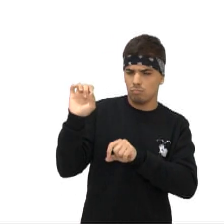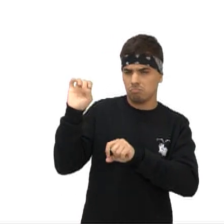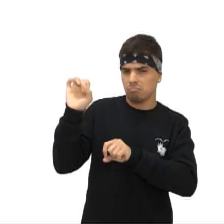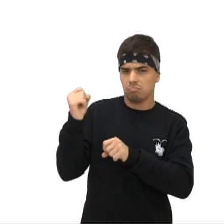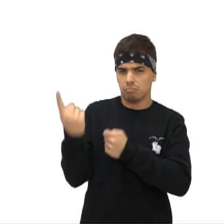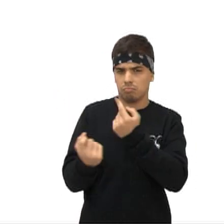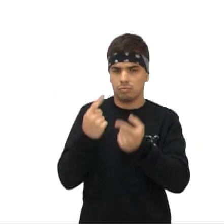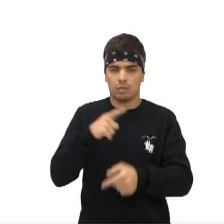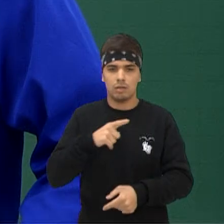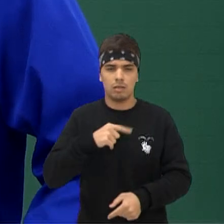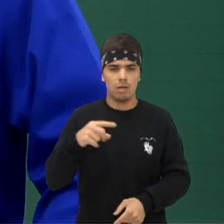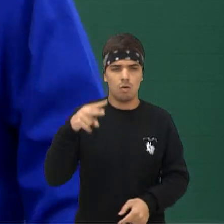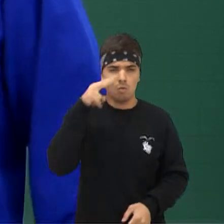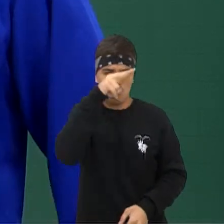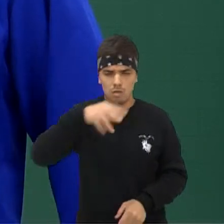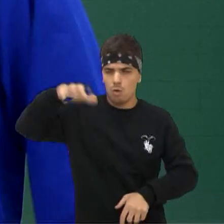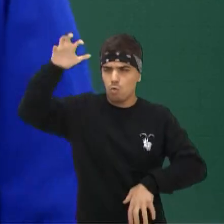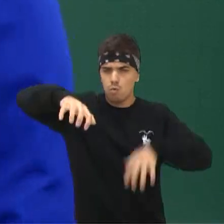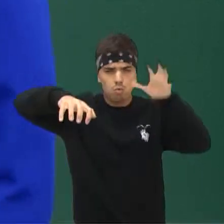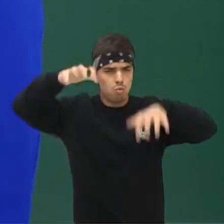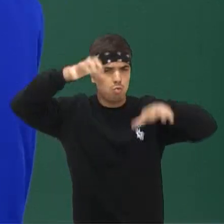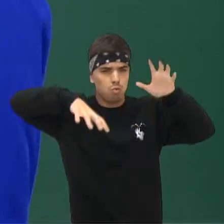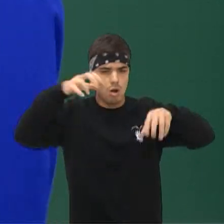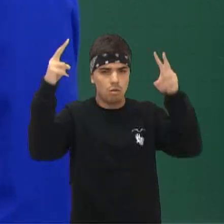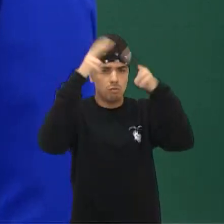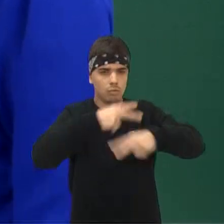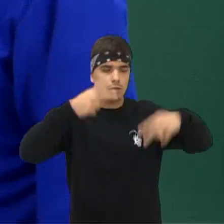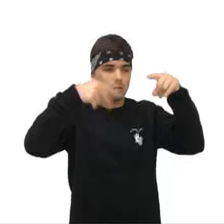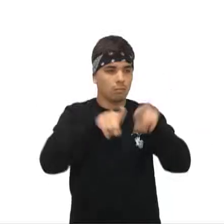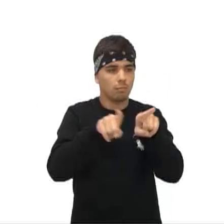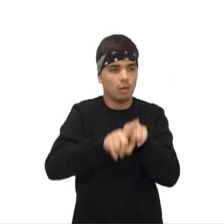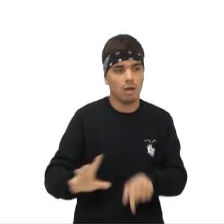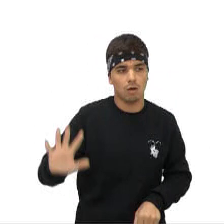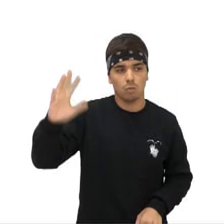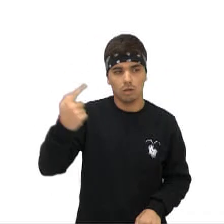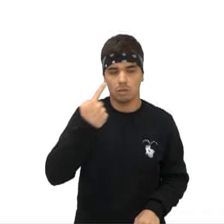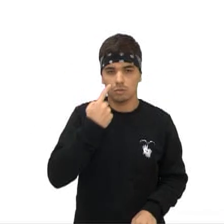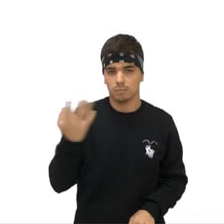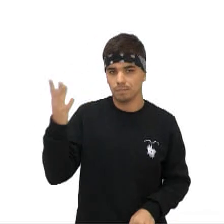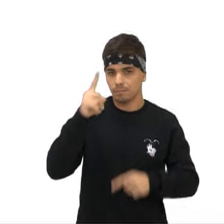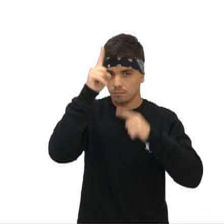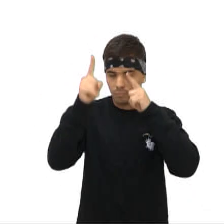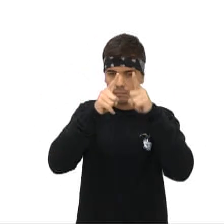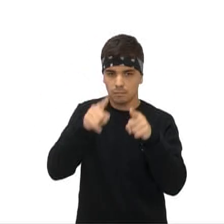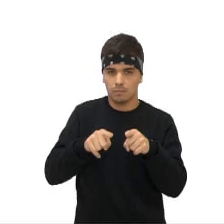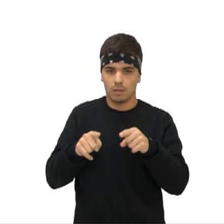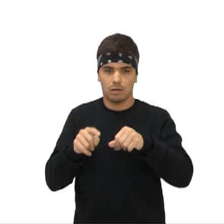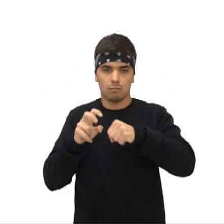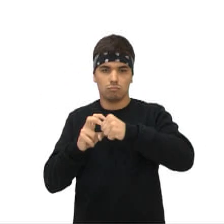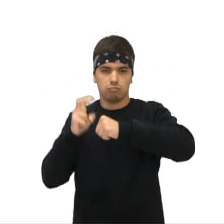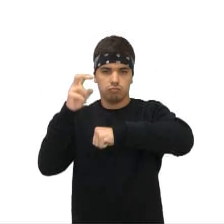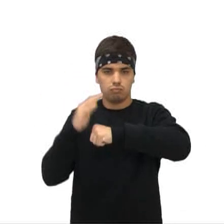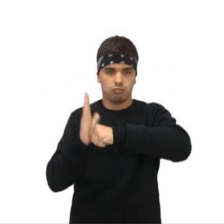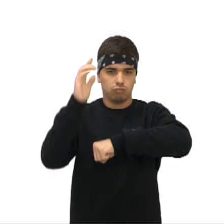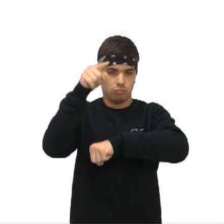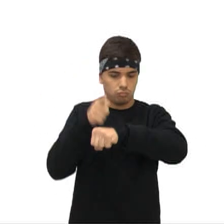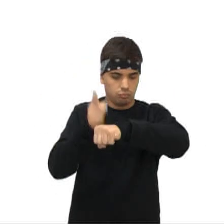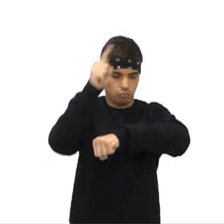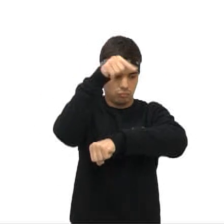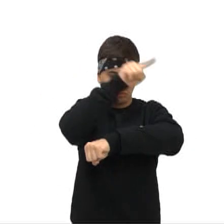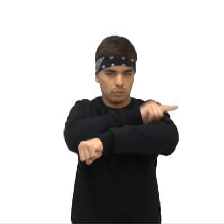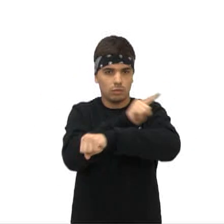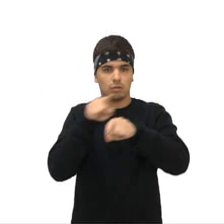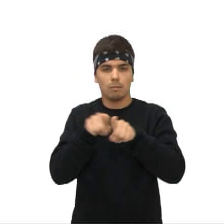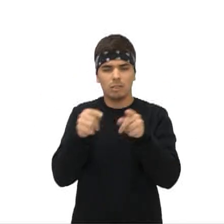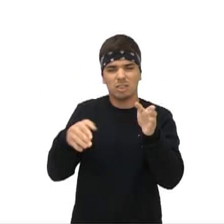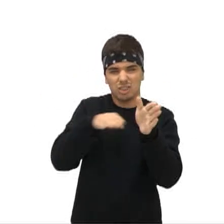você tem fortes chuvas, por exemplo As situações podem ocorrer E aqui temos a ideia da Serra do Prata Que está ali no caminho Quando você está avançando